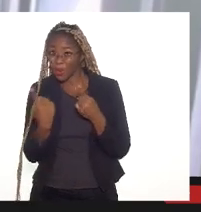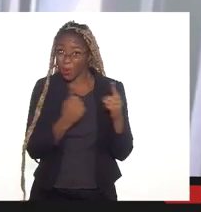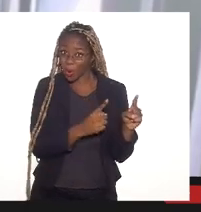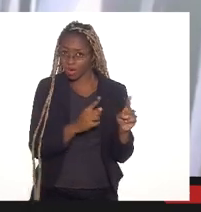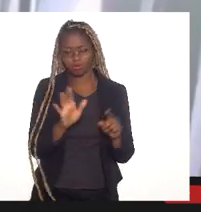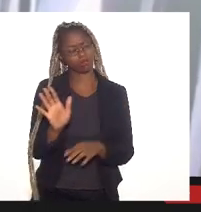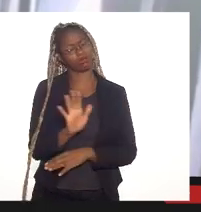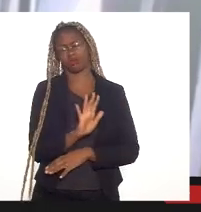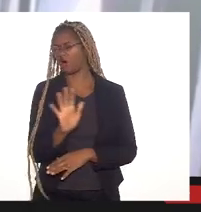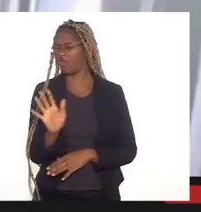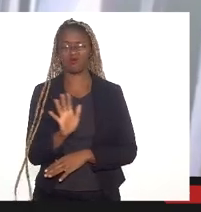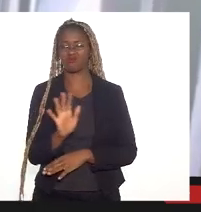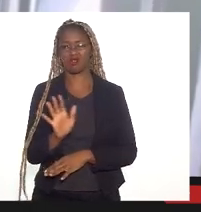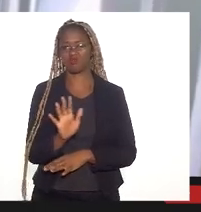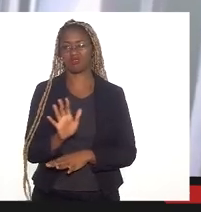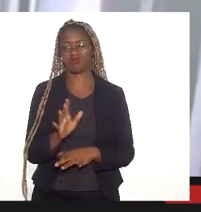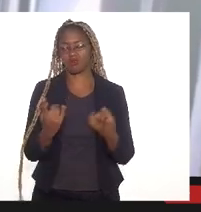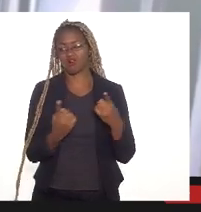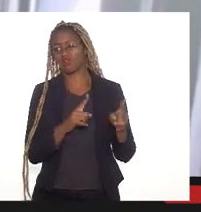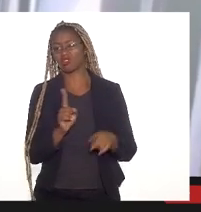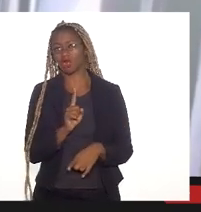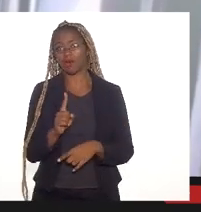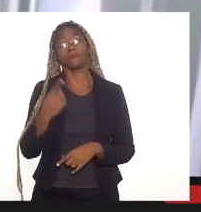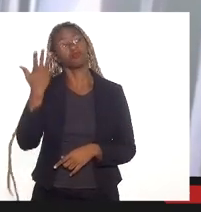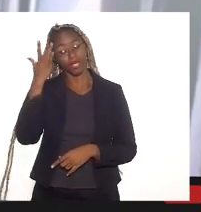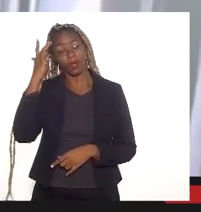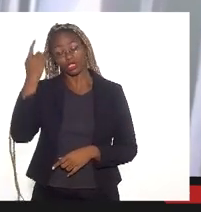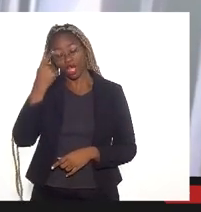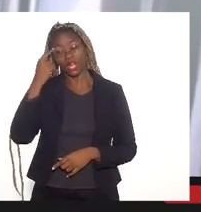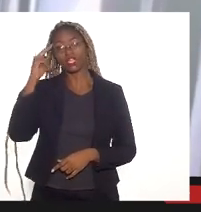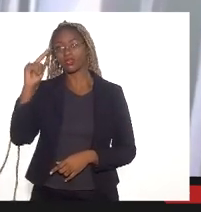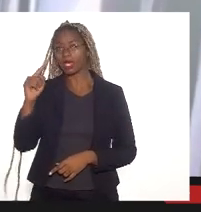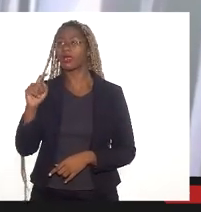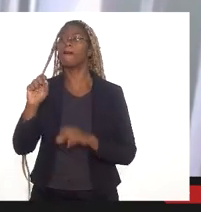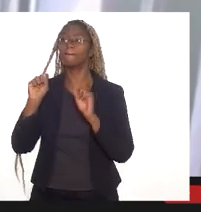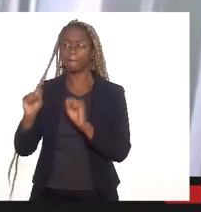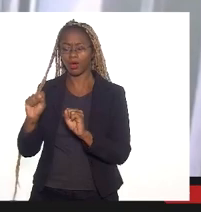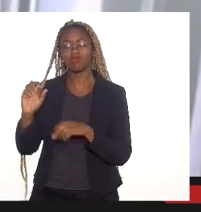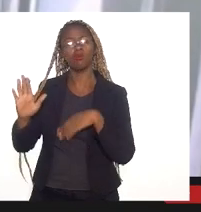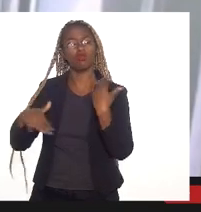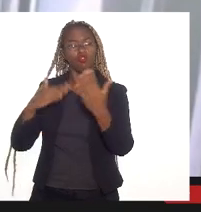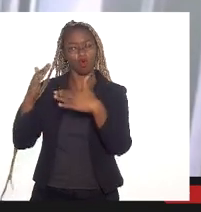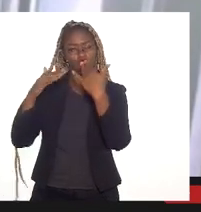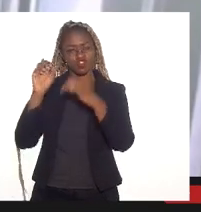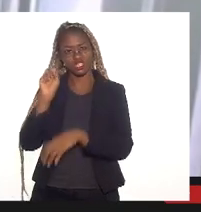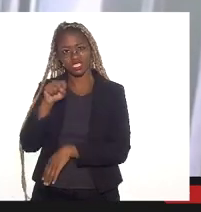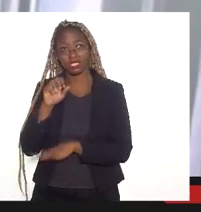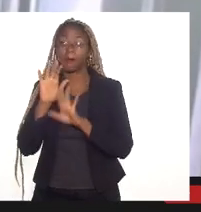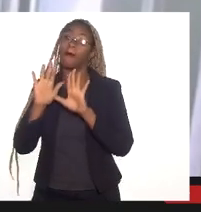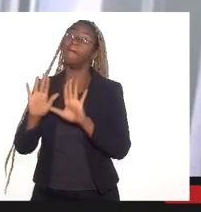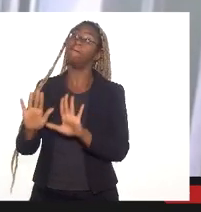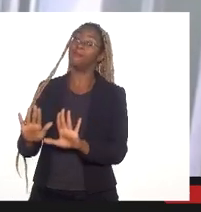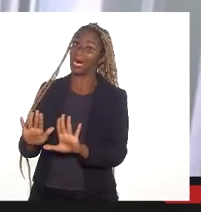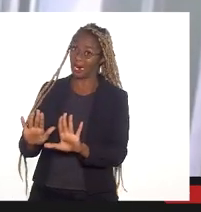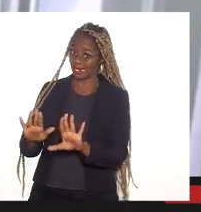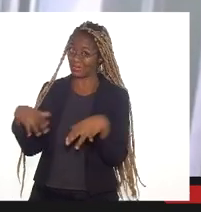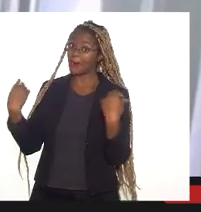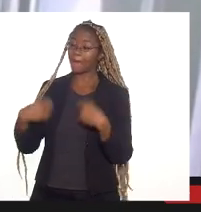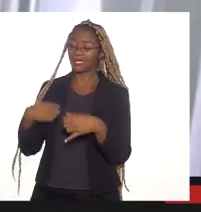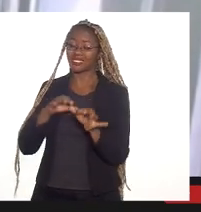implementação da central de abastecimento. Ao contrário, é uma ideia que eu acho que pode e deve prosperar. Contudo, me parece